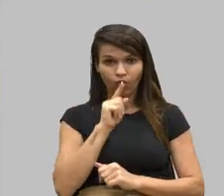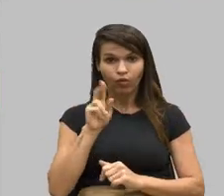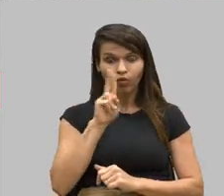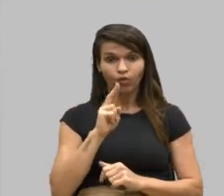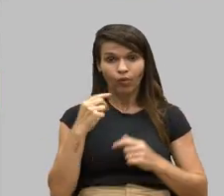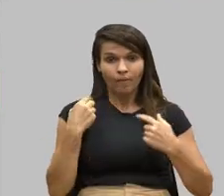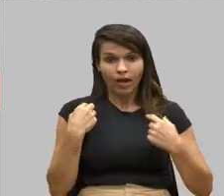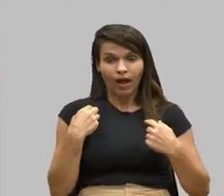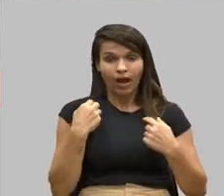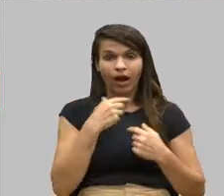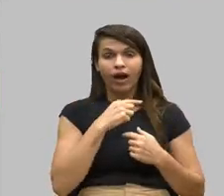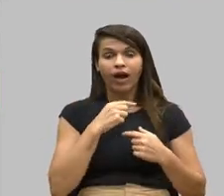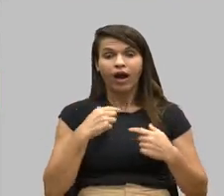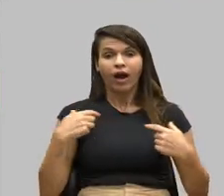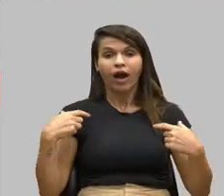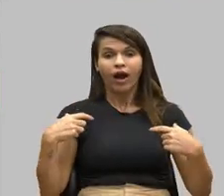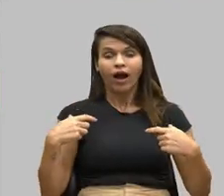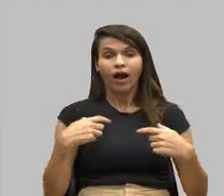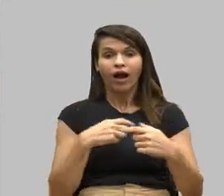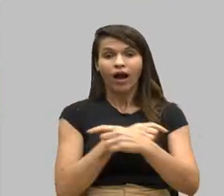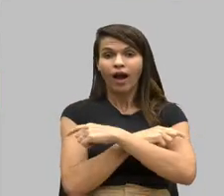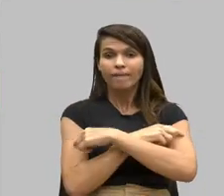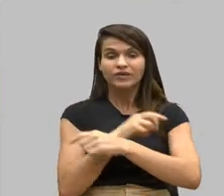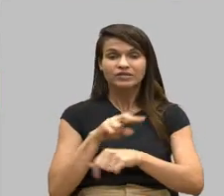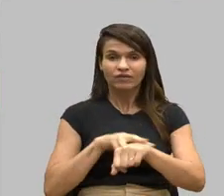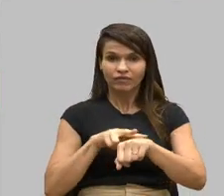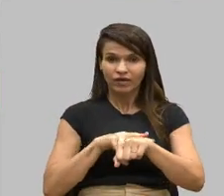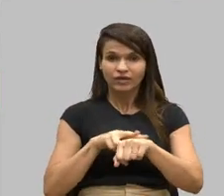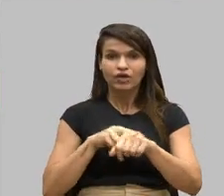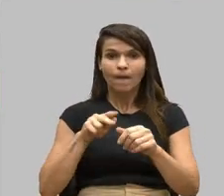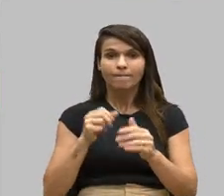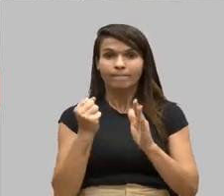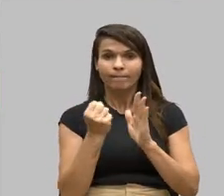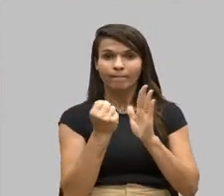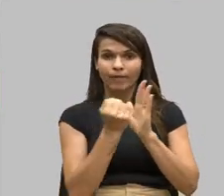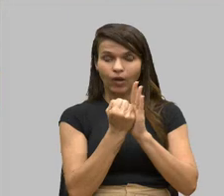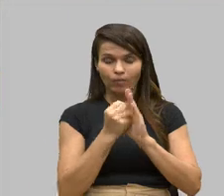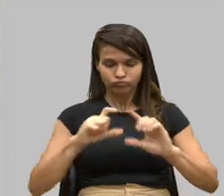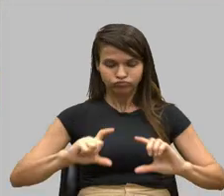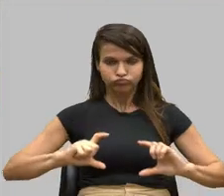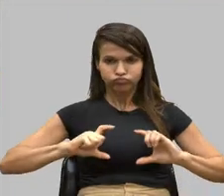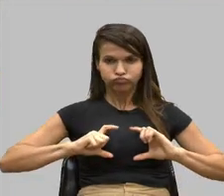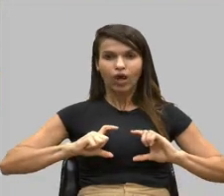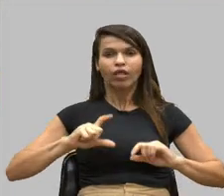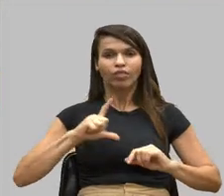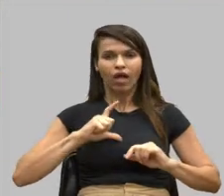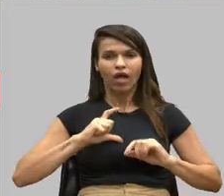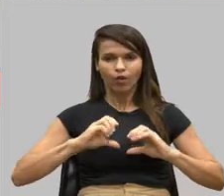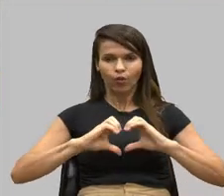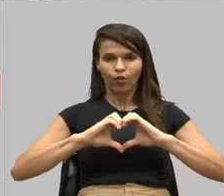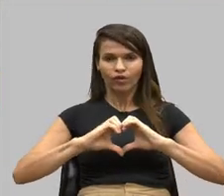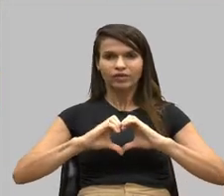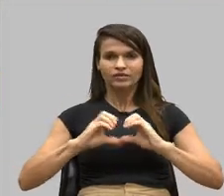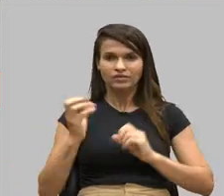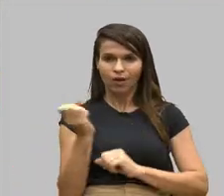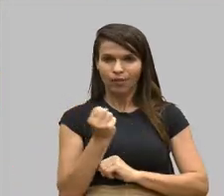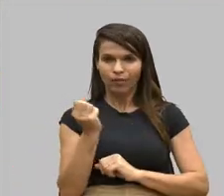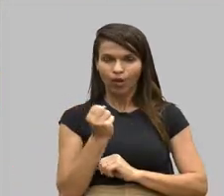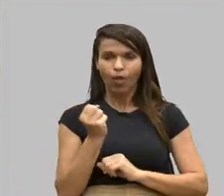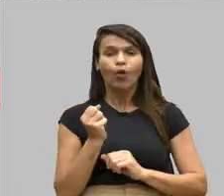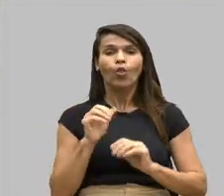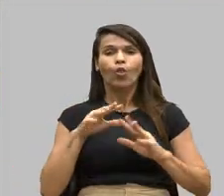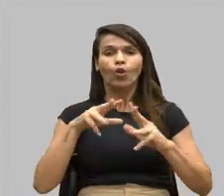camisa verde, que é a nossa camisa da nossa campanha Todos pela Cura NMO, ela tem um coração branco, e dentro está escrito Todos pela Cura NMO.